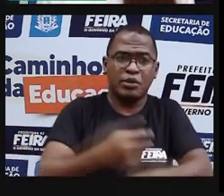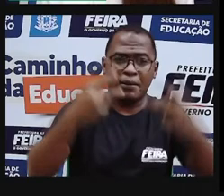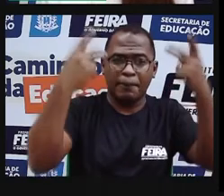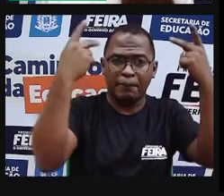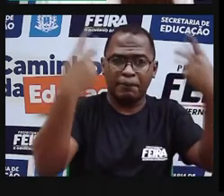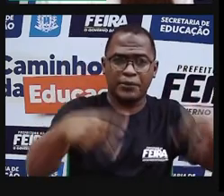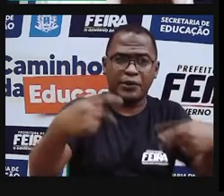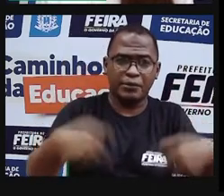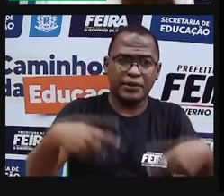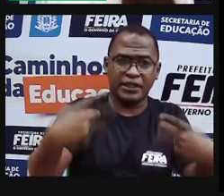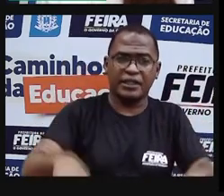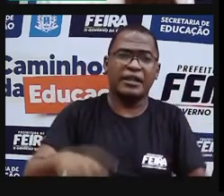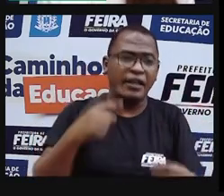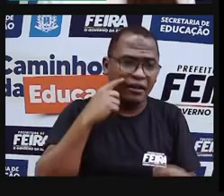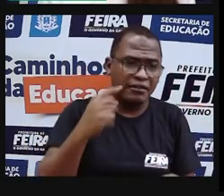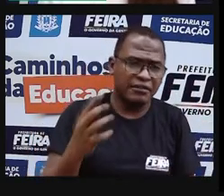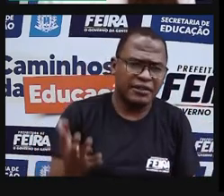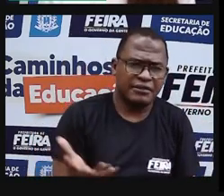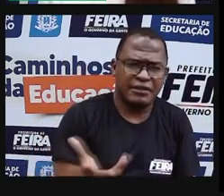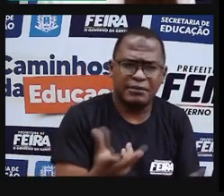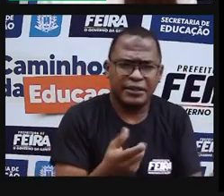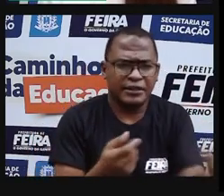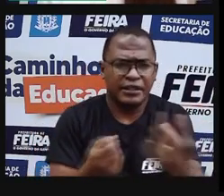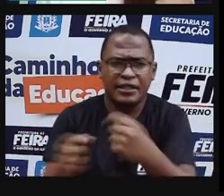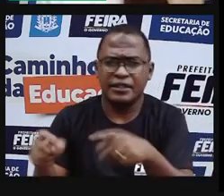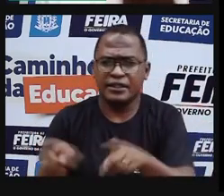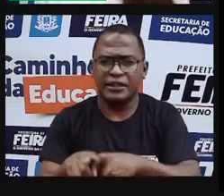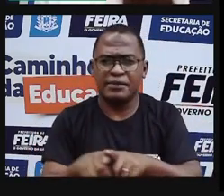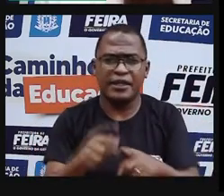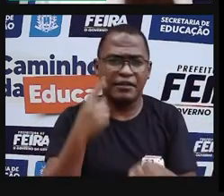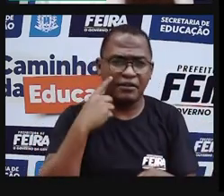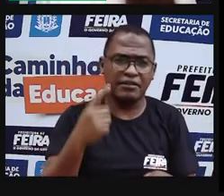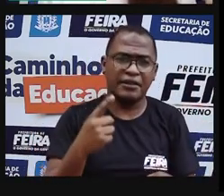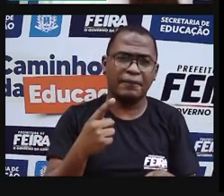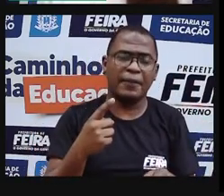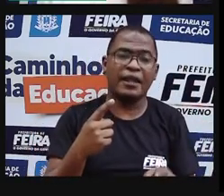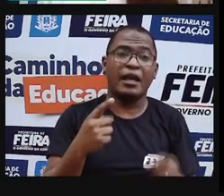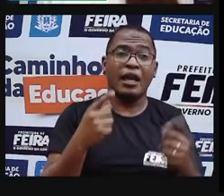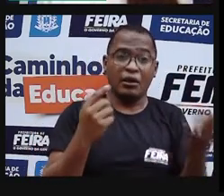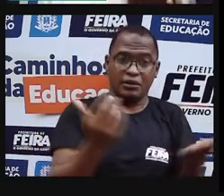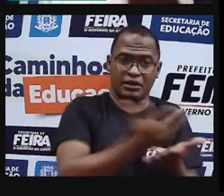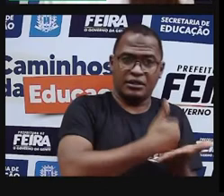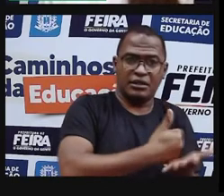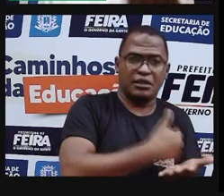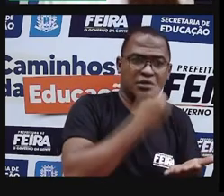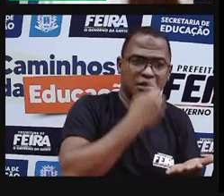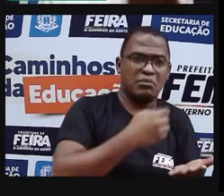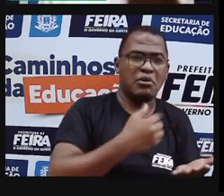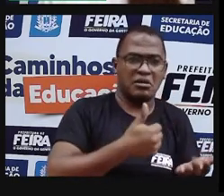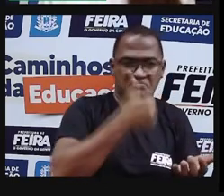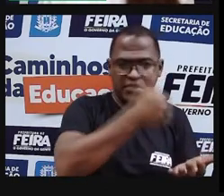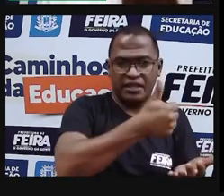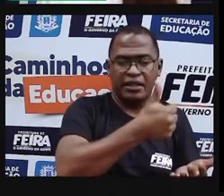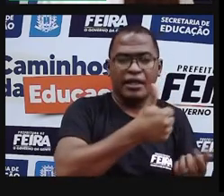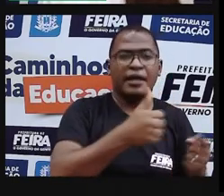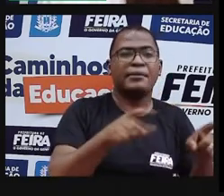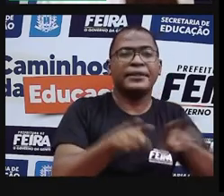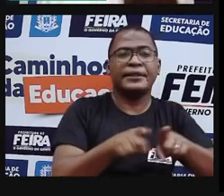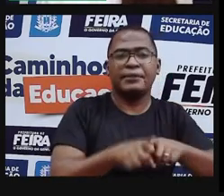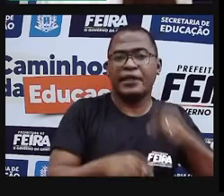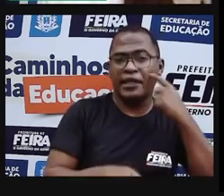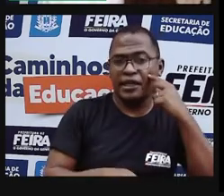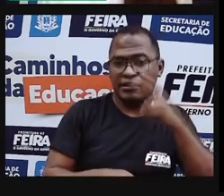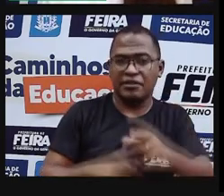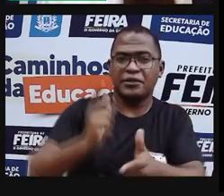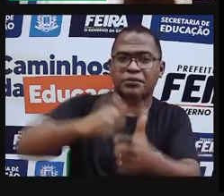as alegrias, mas também ele retrata a pobreza e as mazelas do nosso povo. Então, mostra